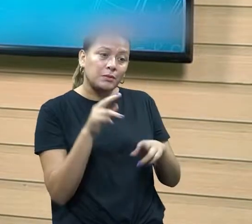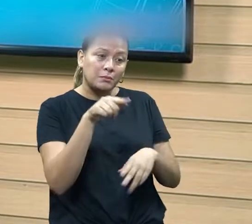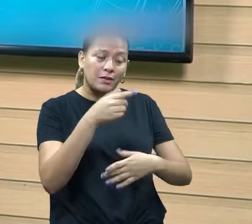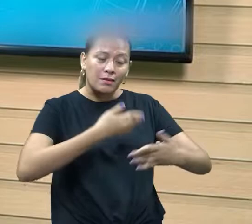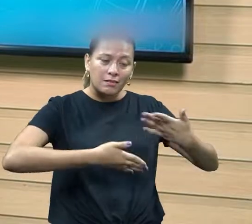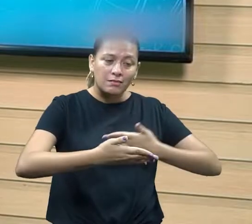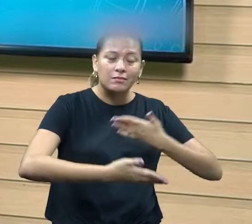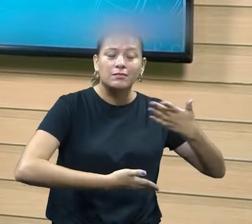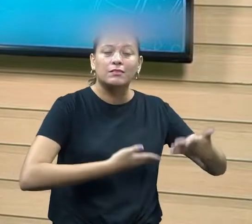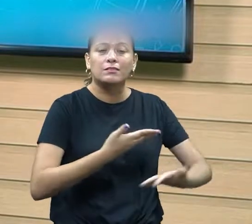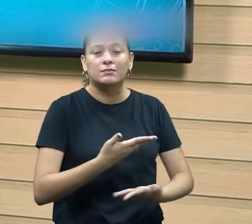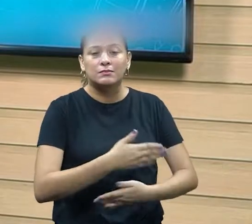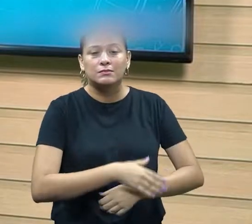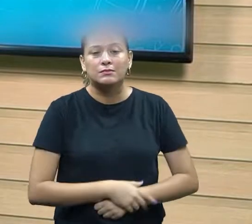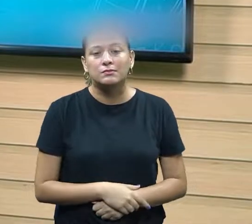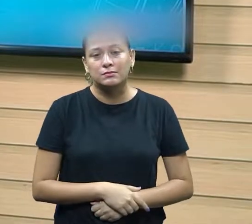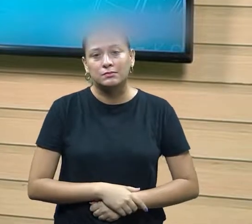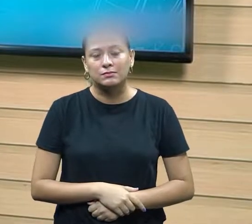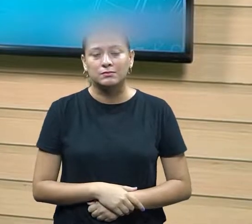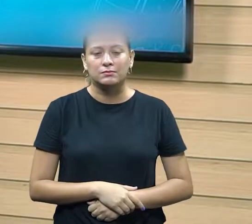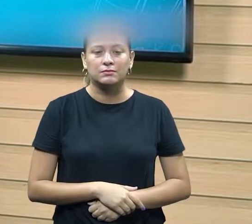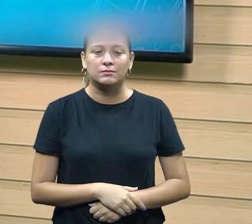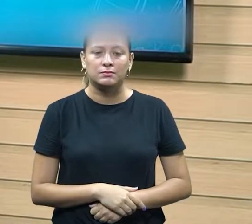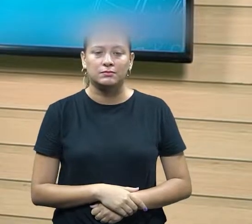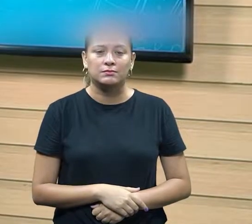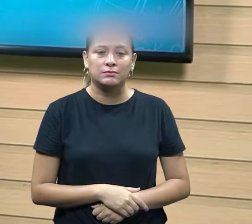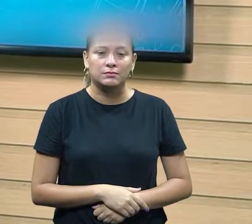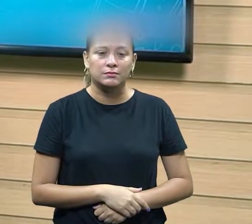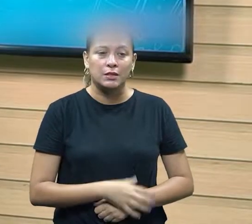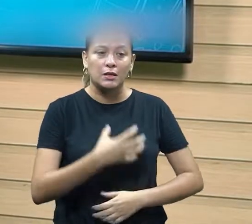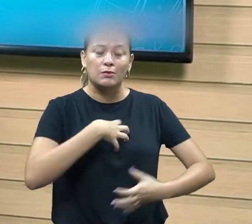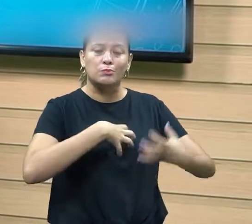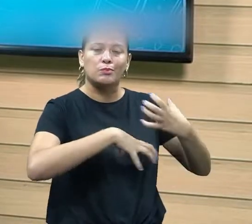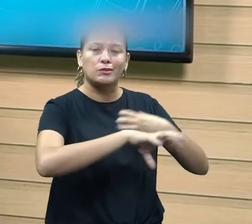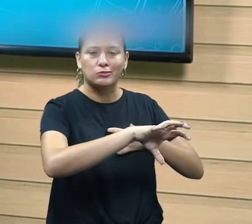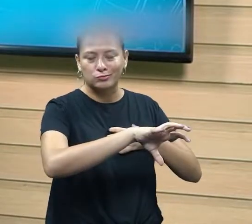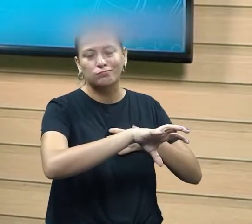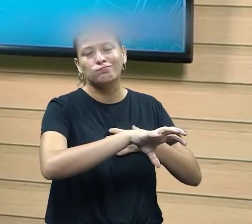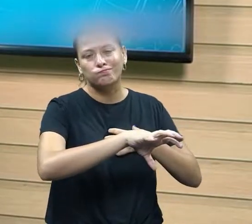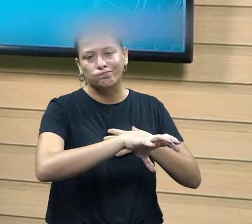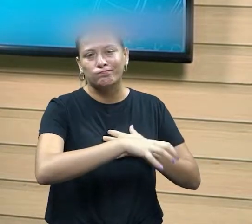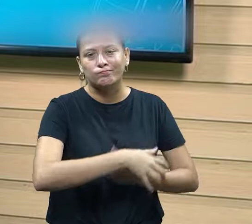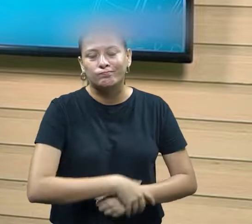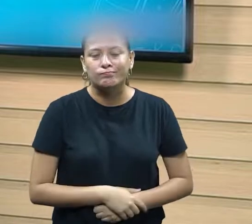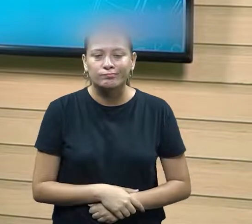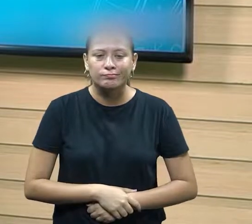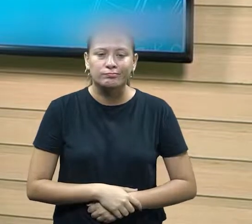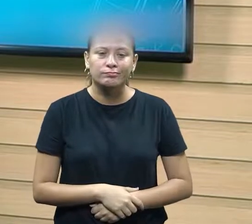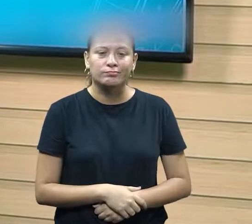outro também acaba sendo eu então eu tenho que ter esse controle de